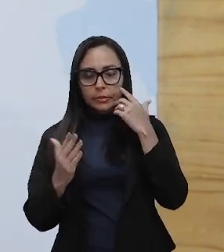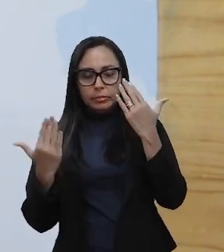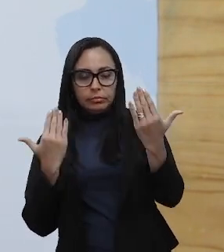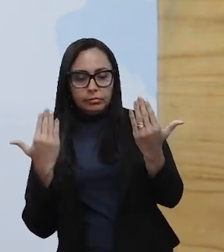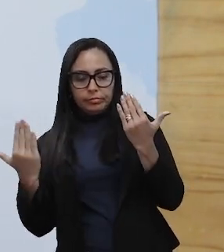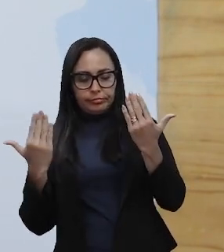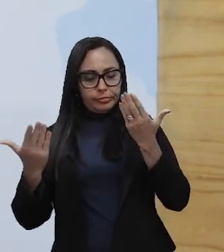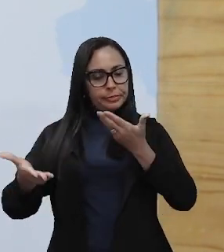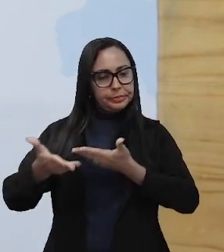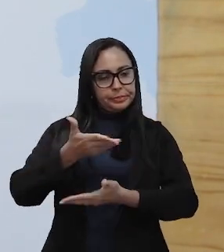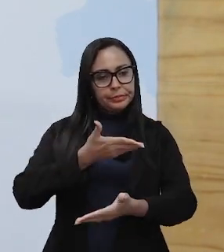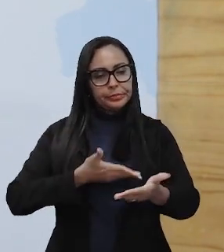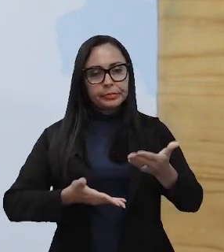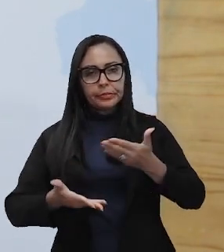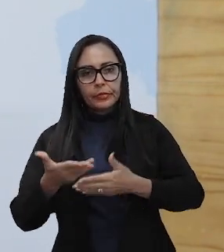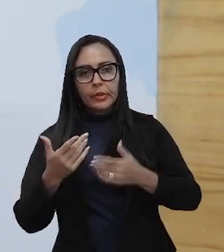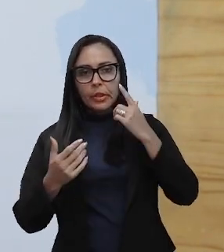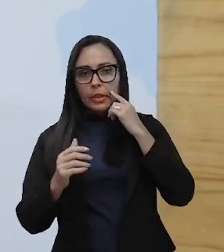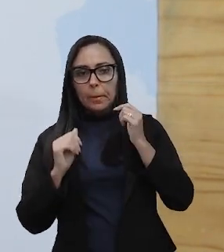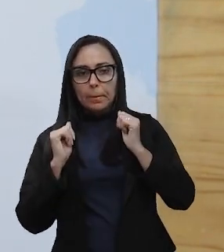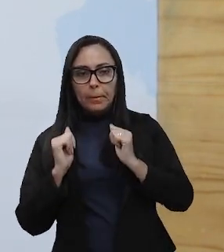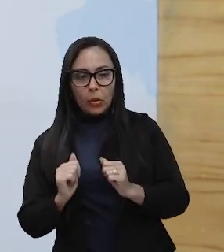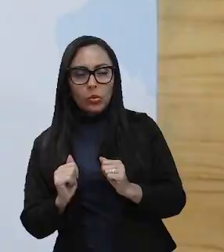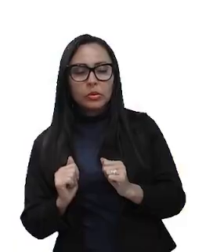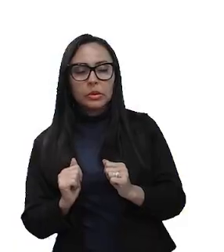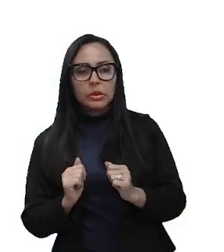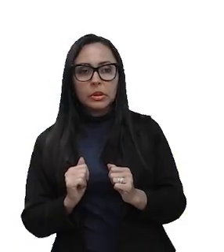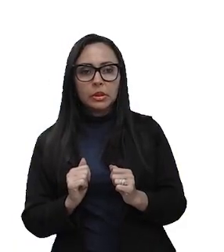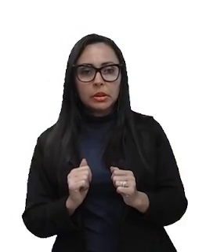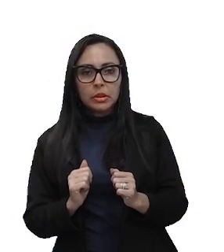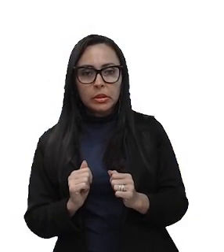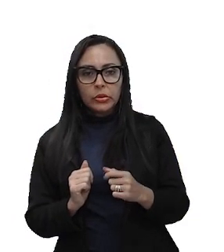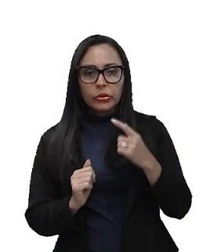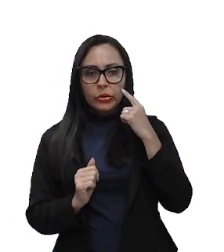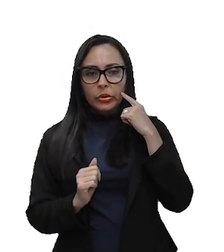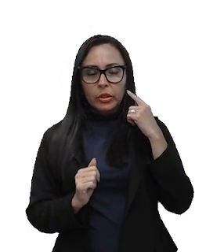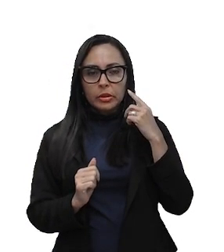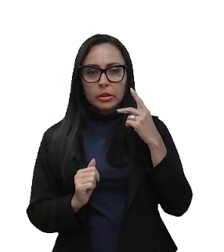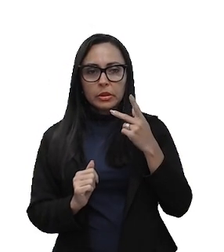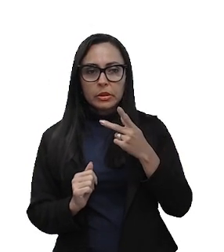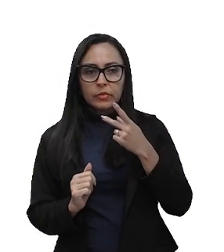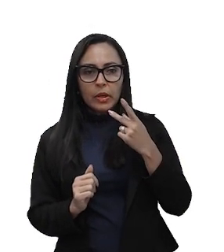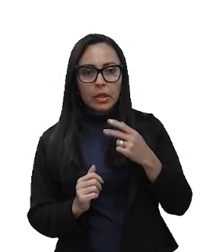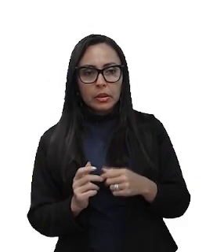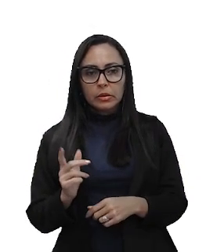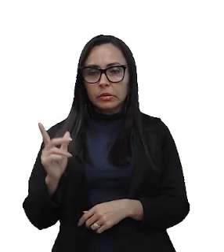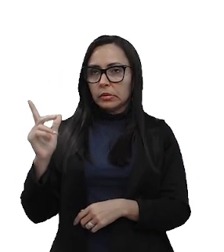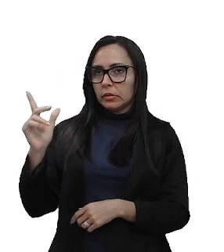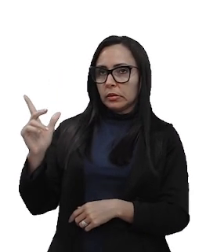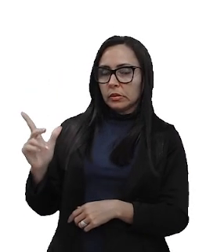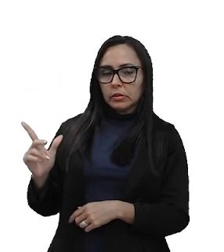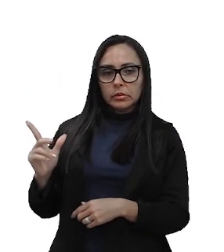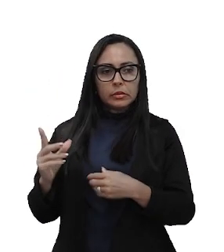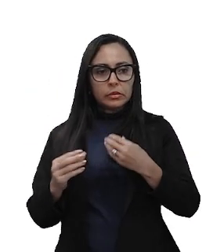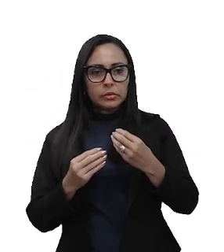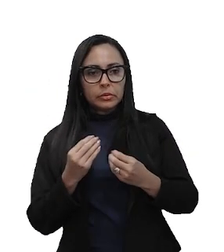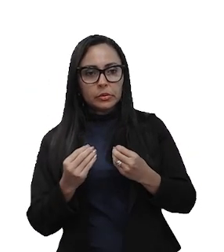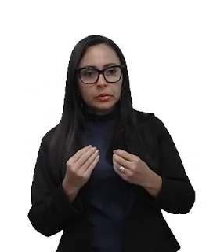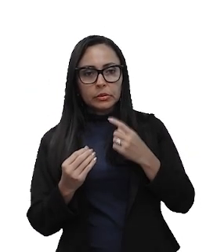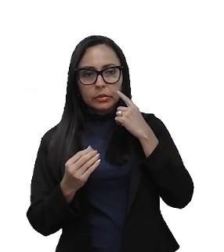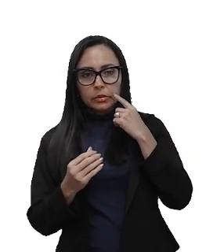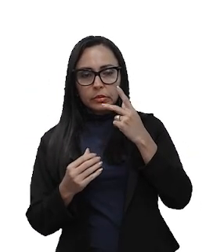relação entre os dois, a gente pode citar a forma como o